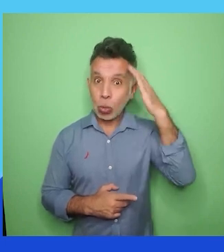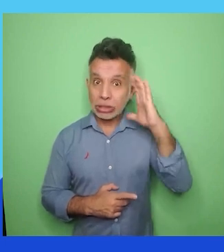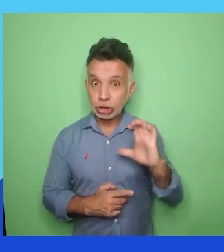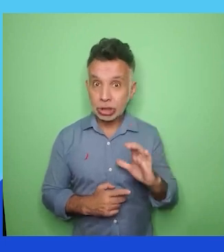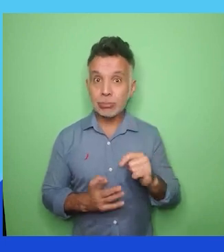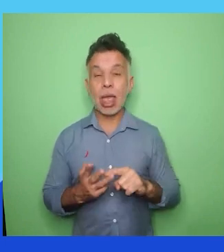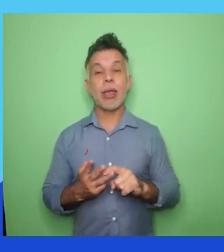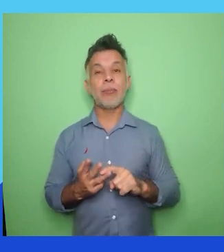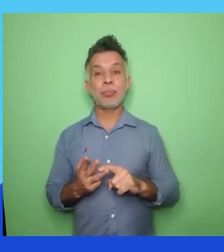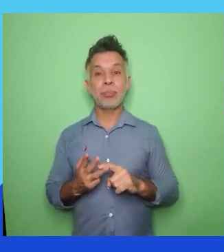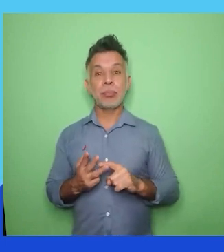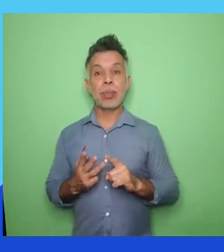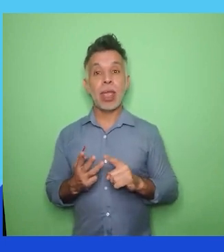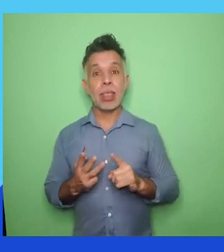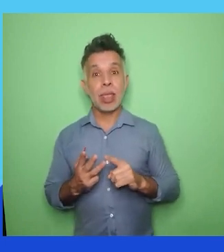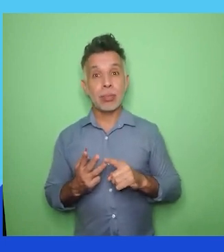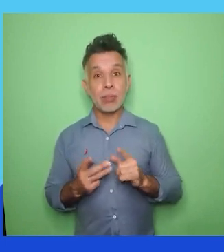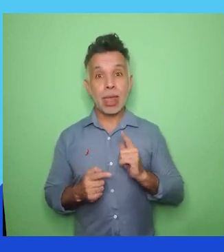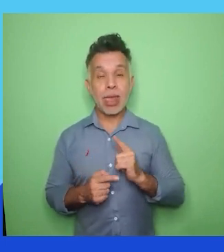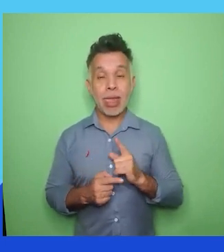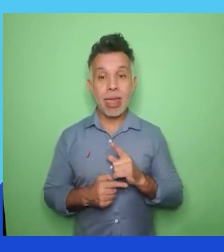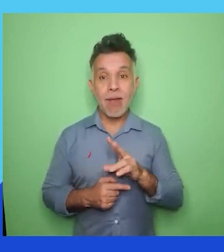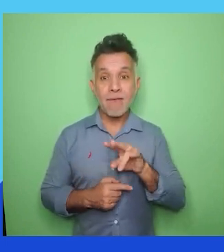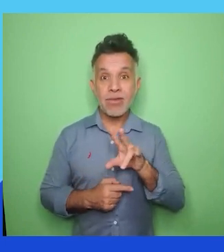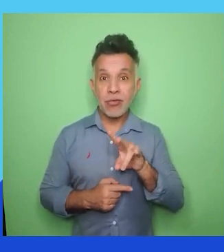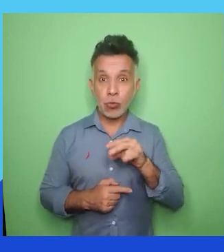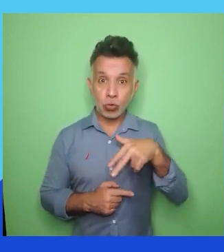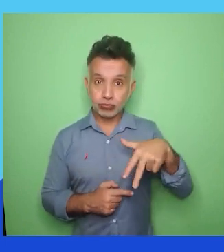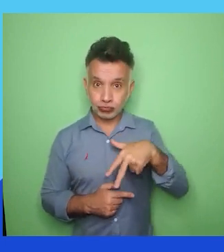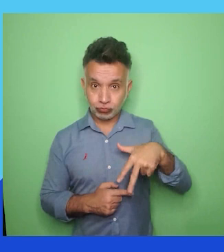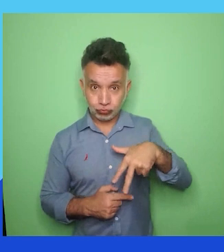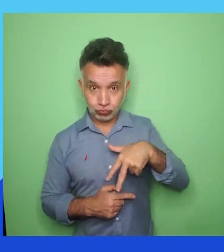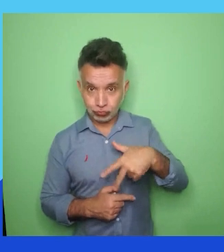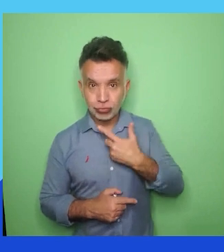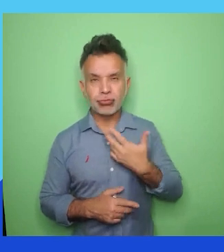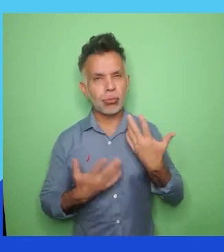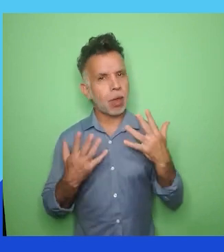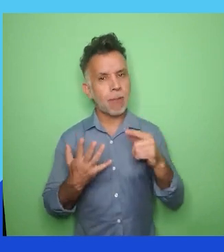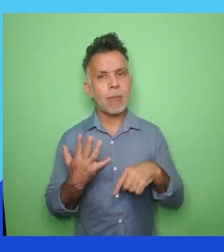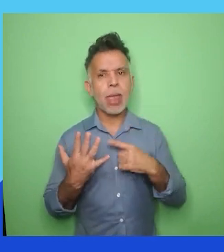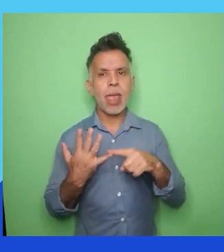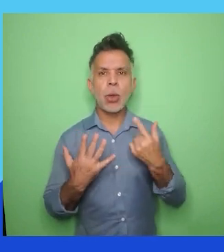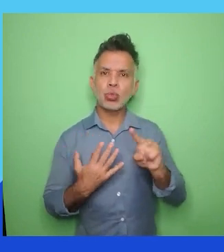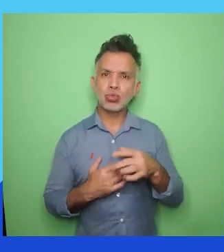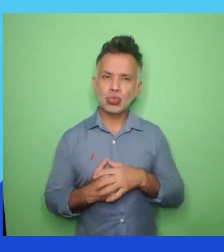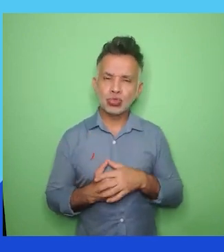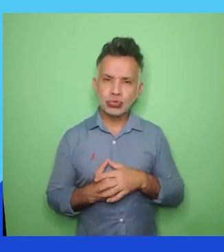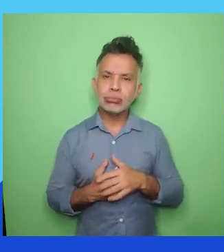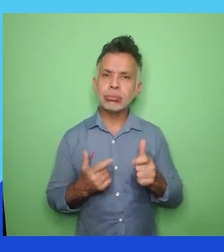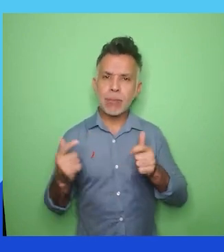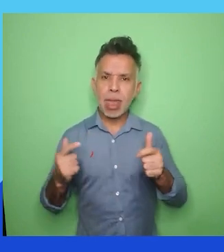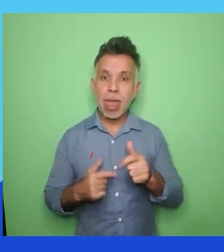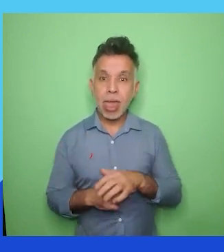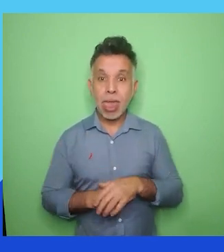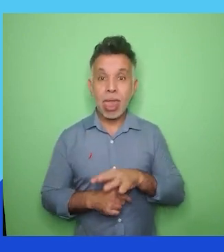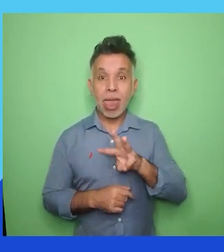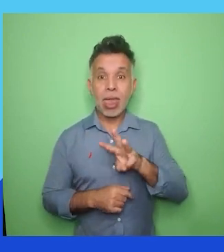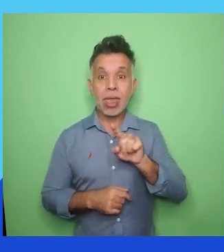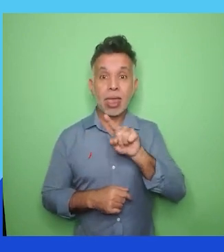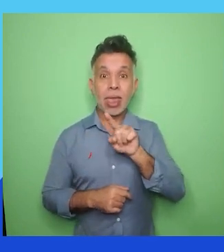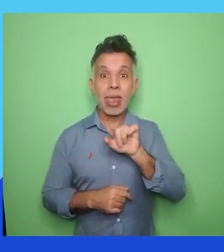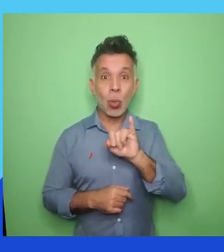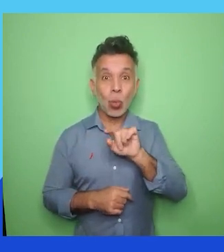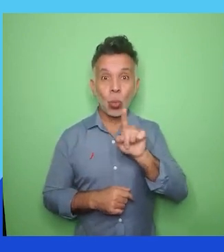parabéns. E a última premiada entre as grandes é a WIS. Meus parabéns. Última premiada na ordem